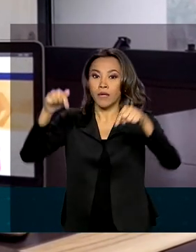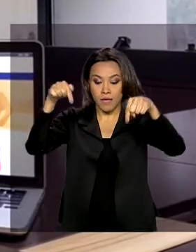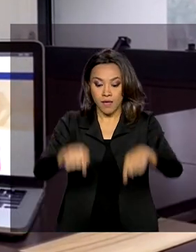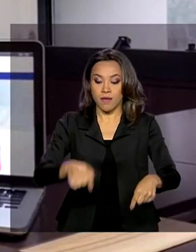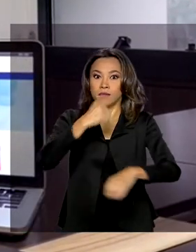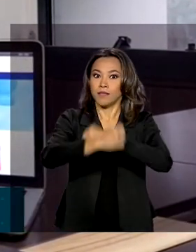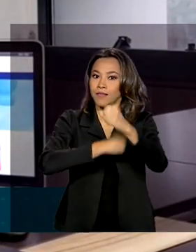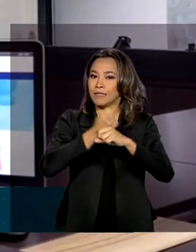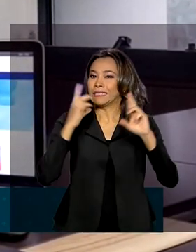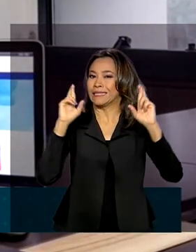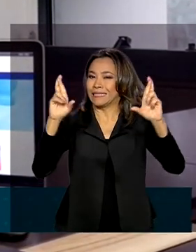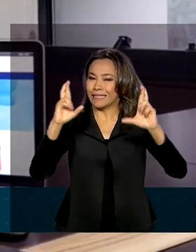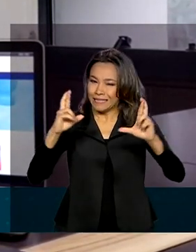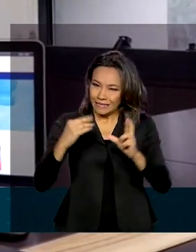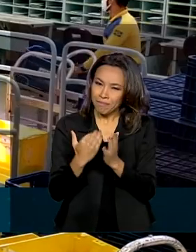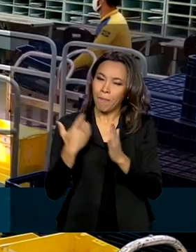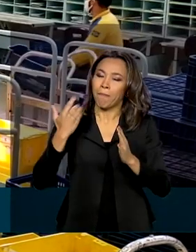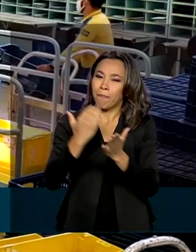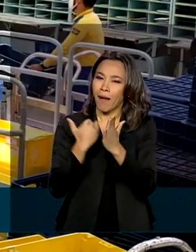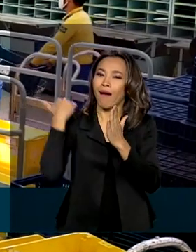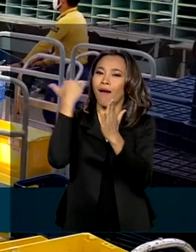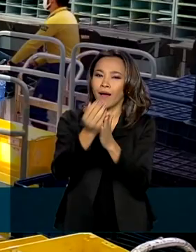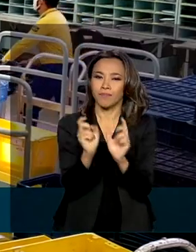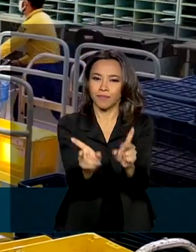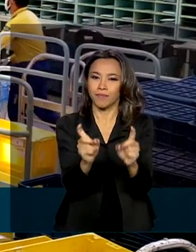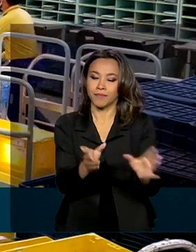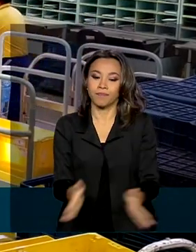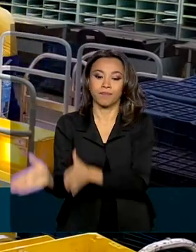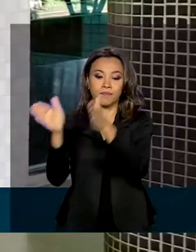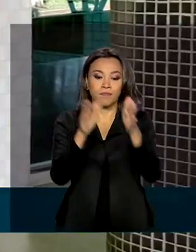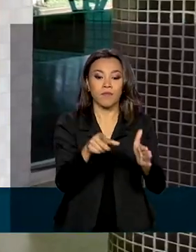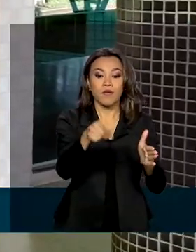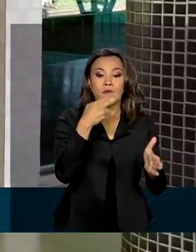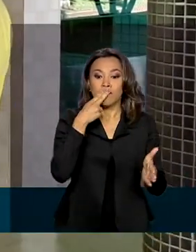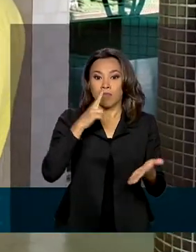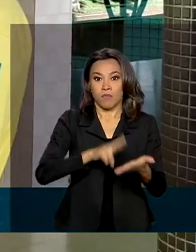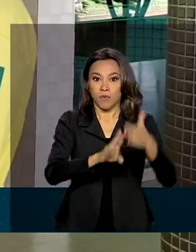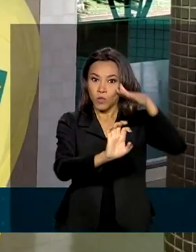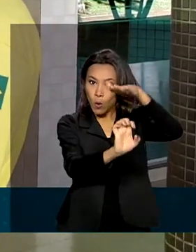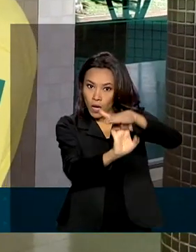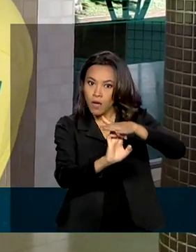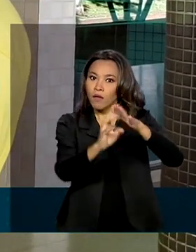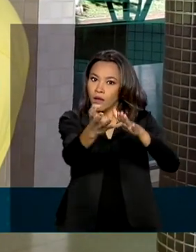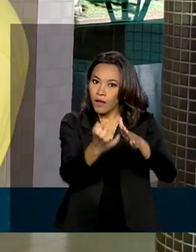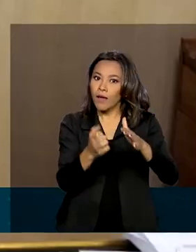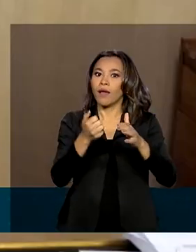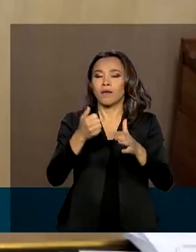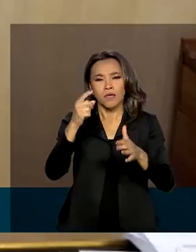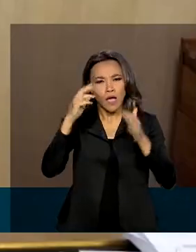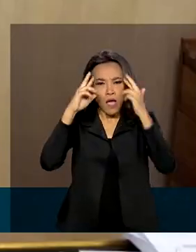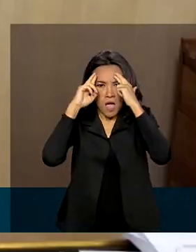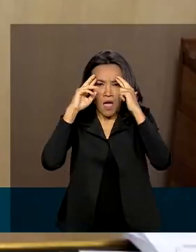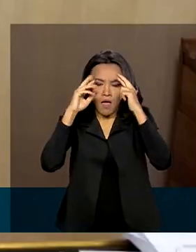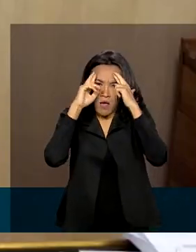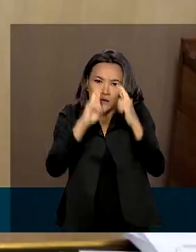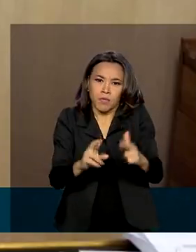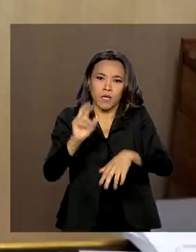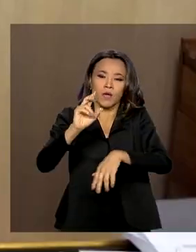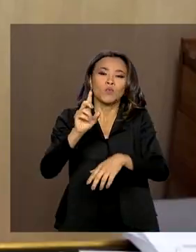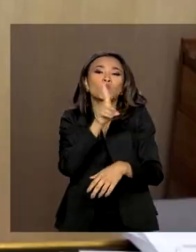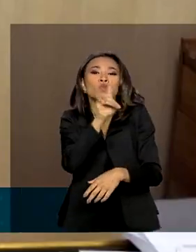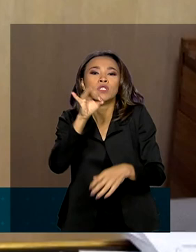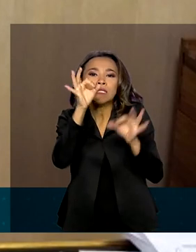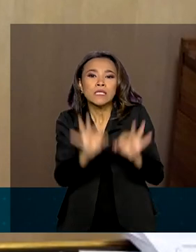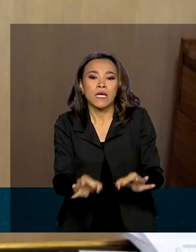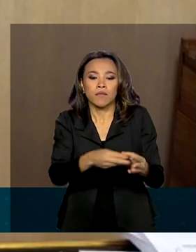esse ano que os números sejam ainda melhores. Os Correios prometem cumprir todos os prazos de entrega. Para a Black Friday, a gente